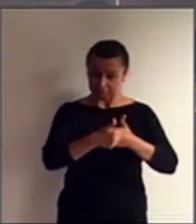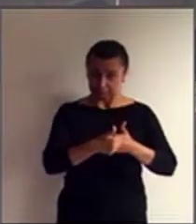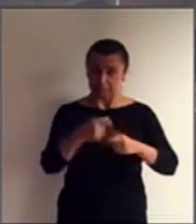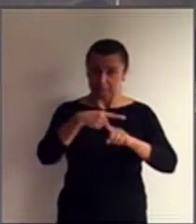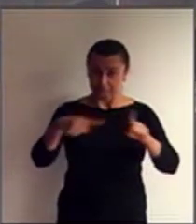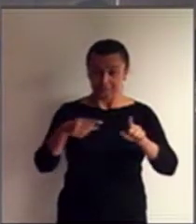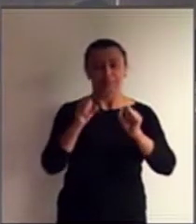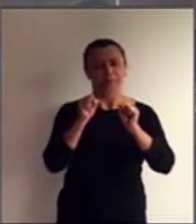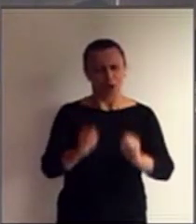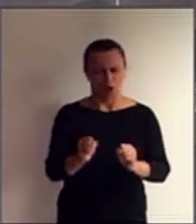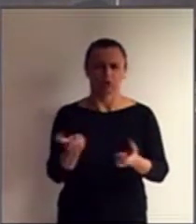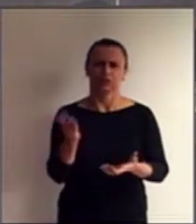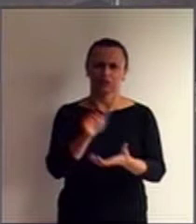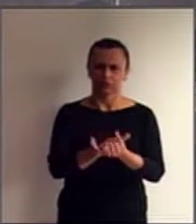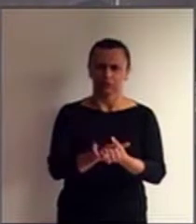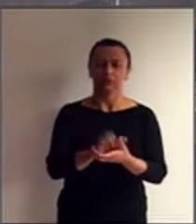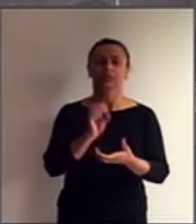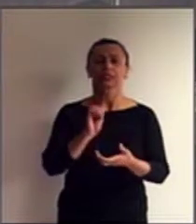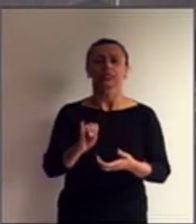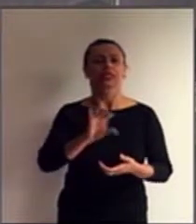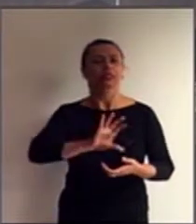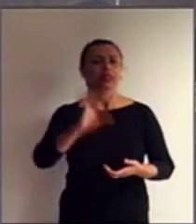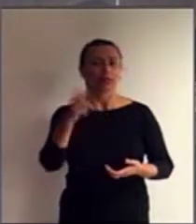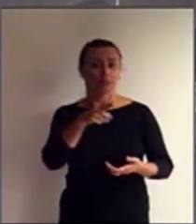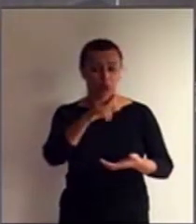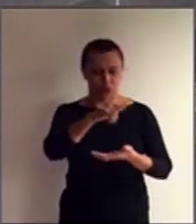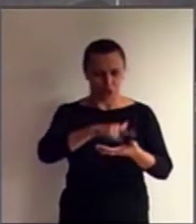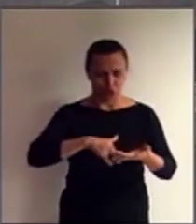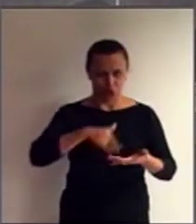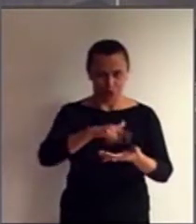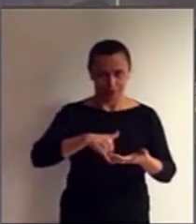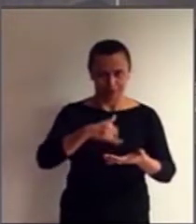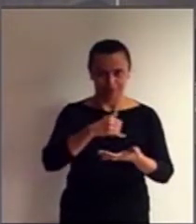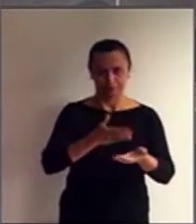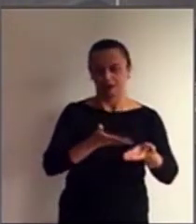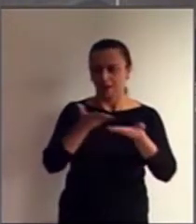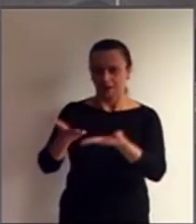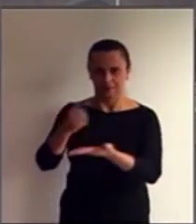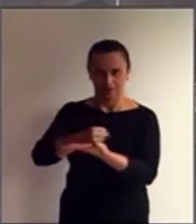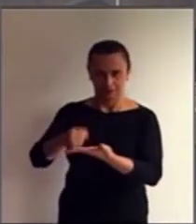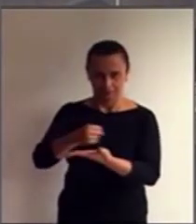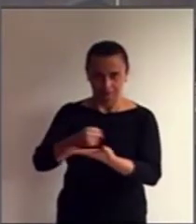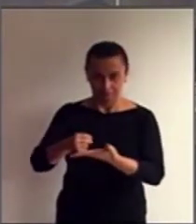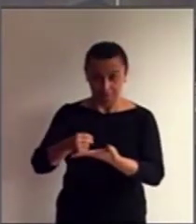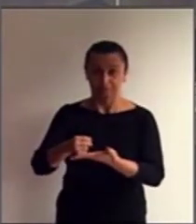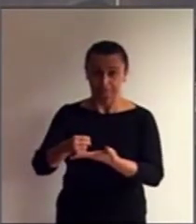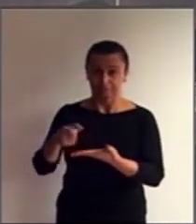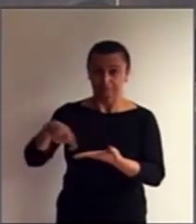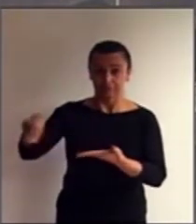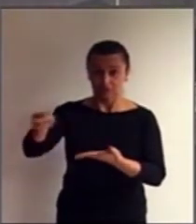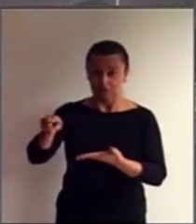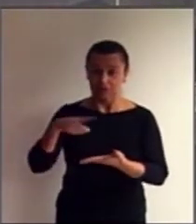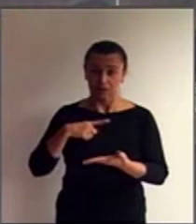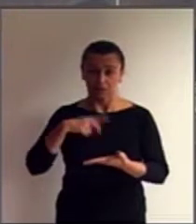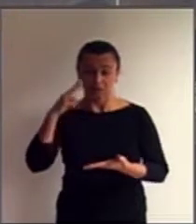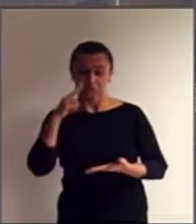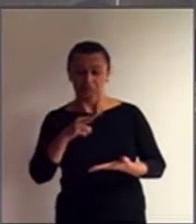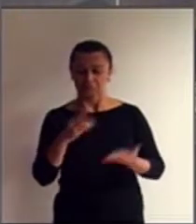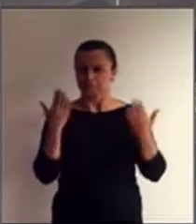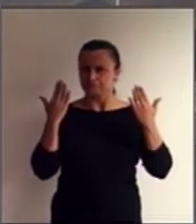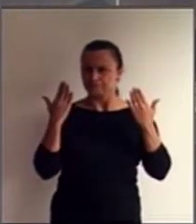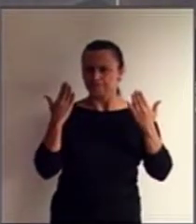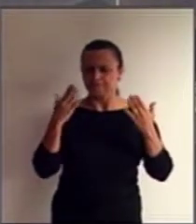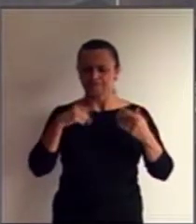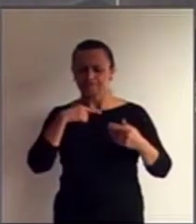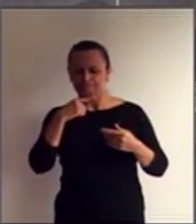Se ao apresentar a documentação em cartório de registro civil para o casamento e forem levantadas dúvidas pelo